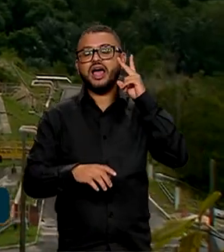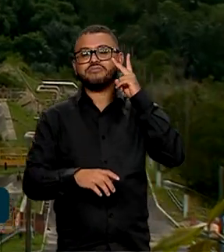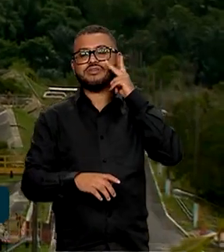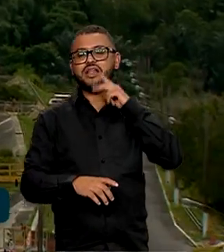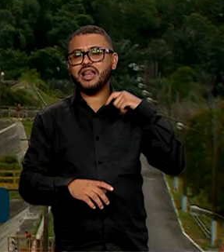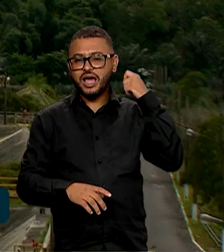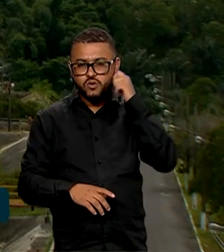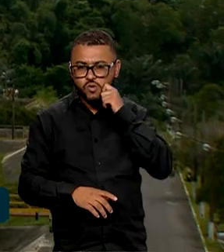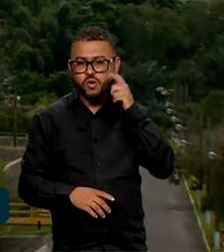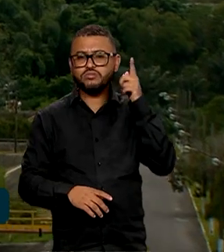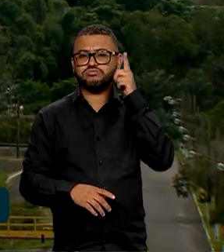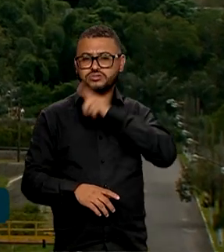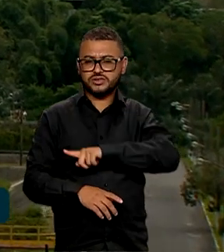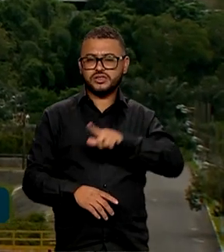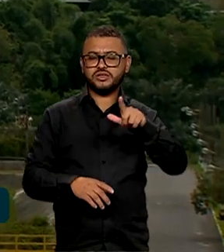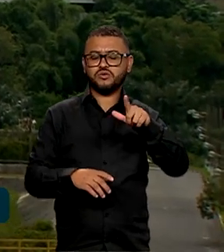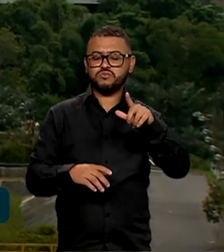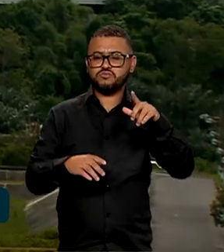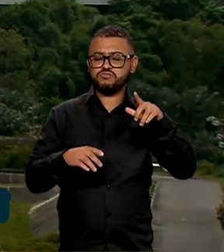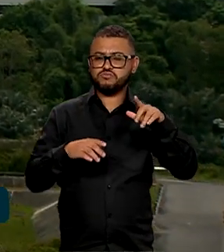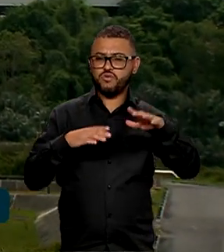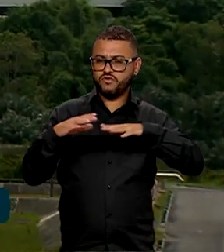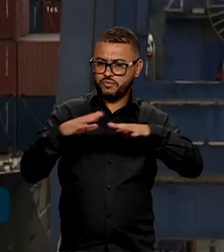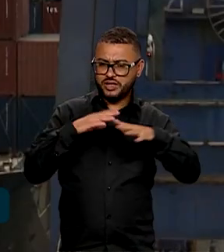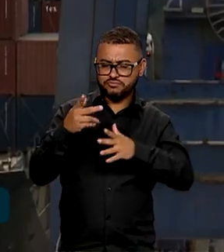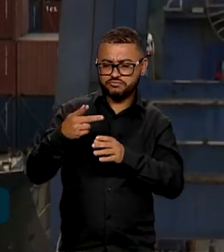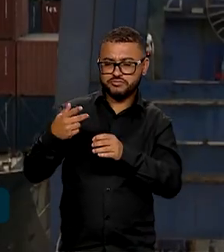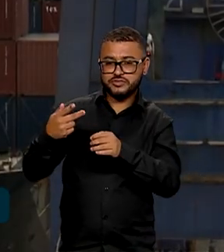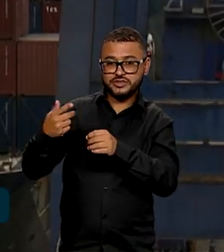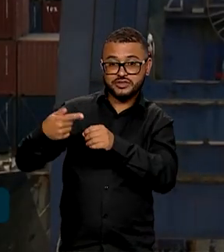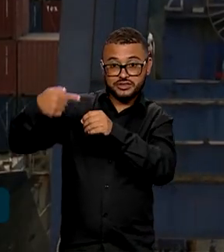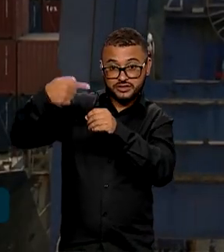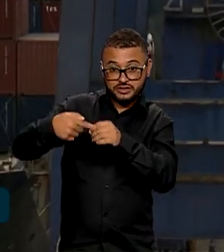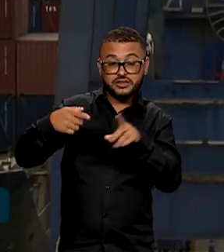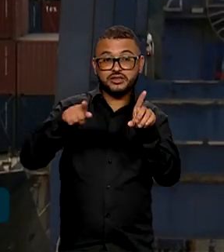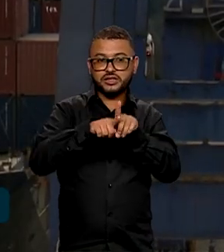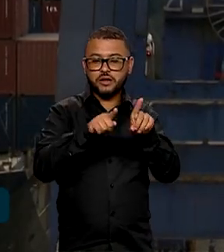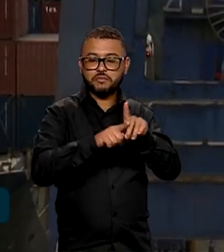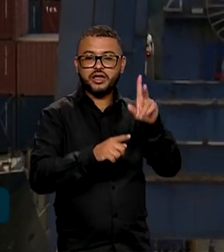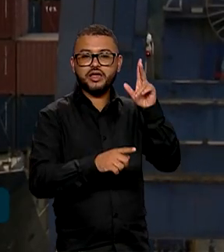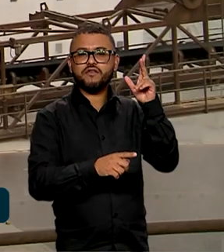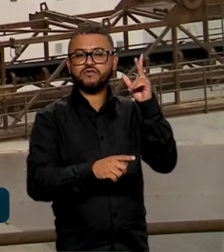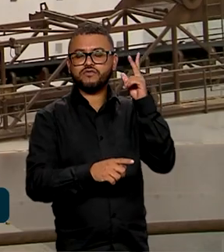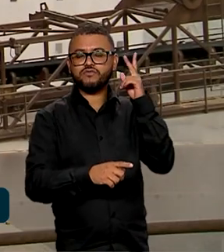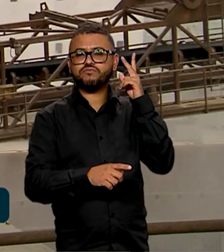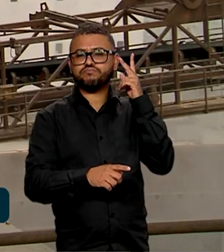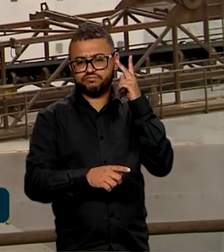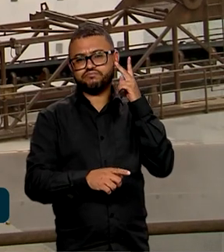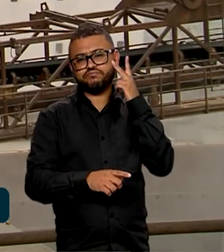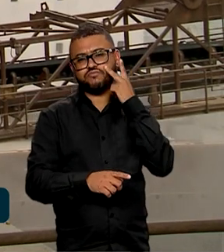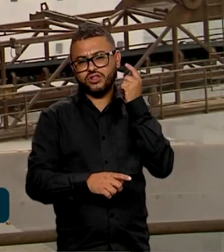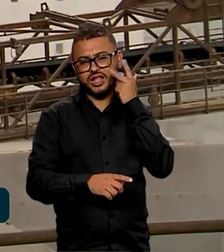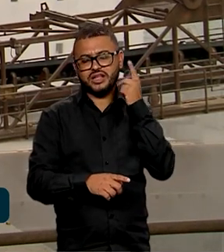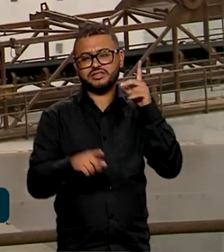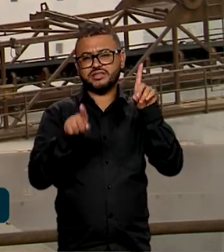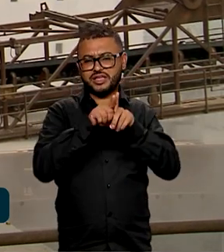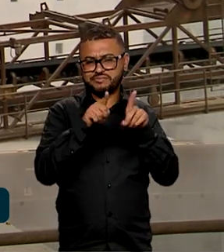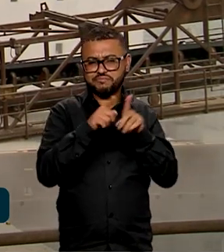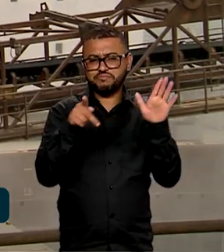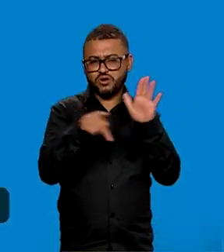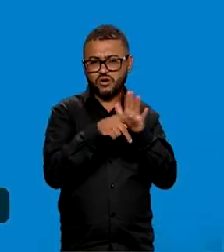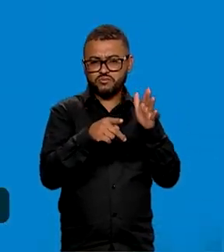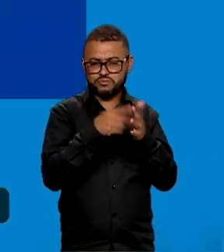utilizadas para movimentação e armazenagem de combustíveis e no porto de Fortaleza, no Ceará, destinado ao transporte de